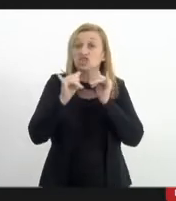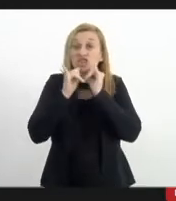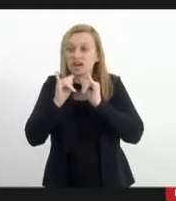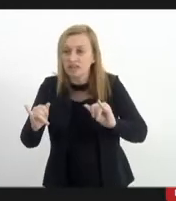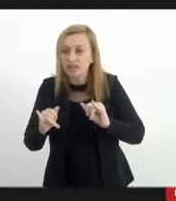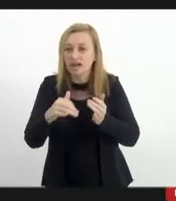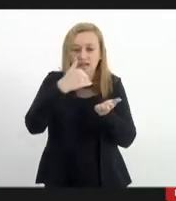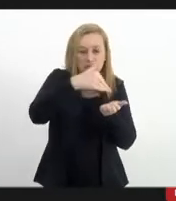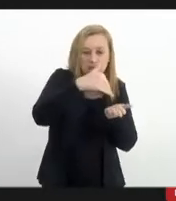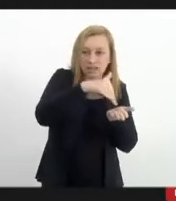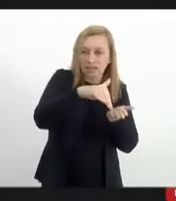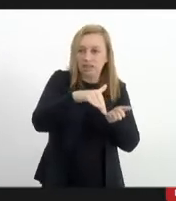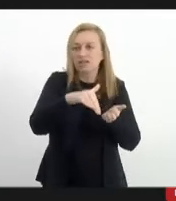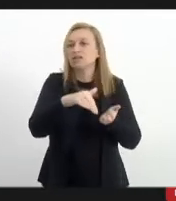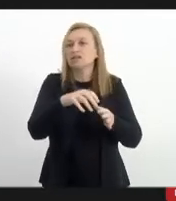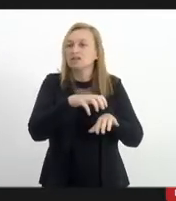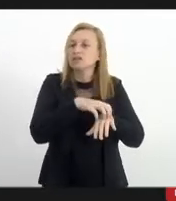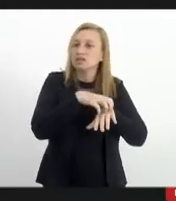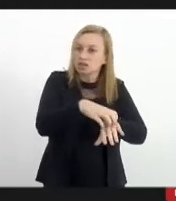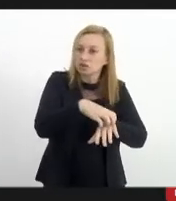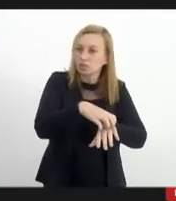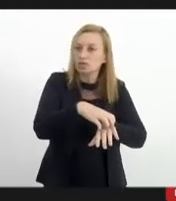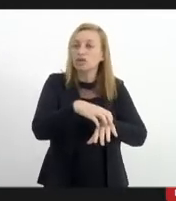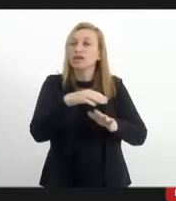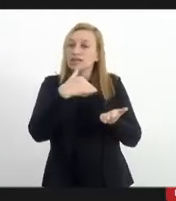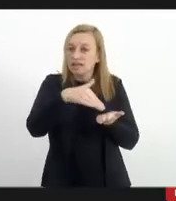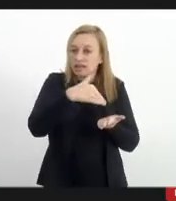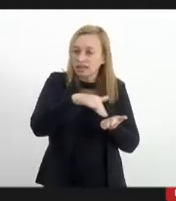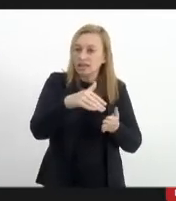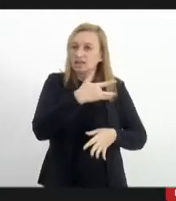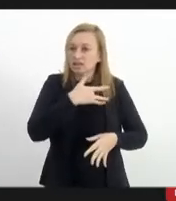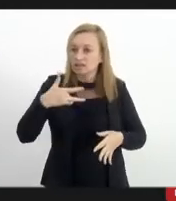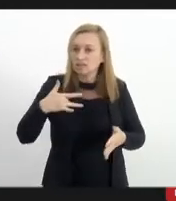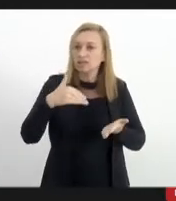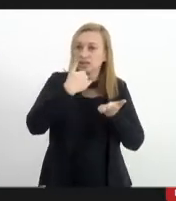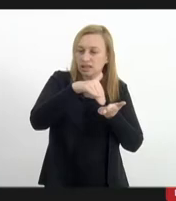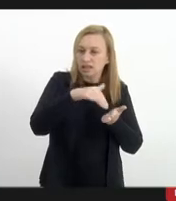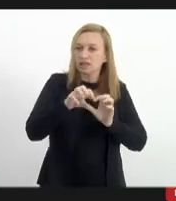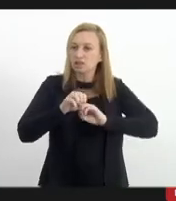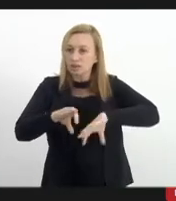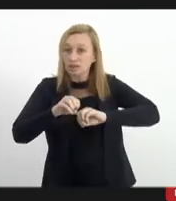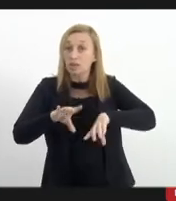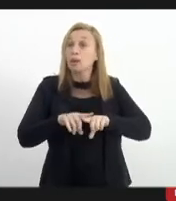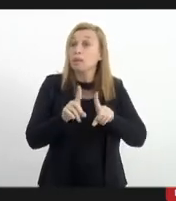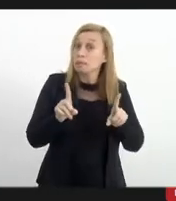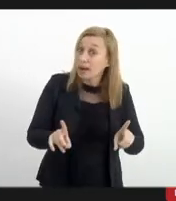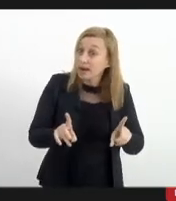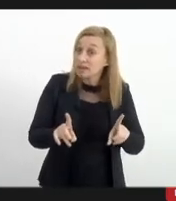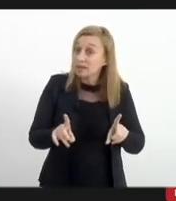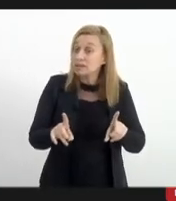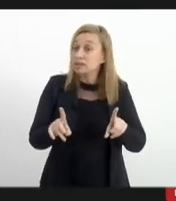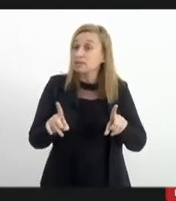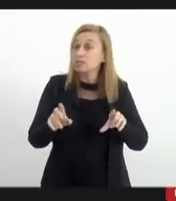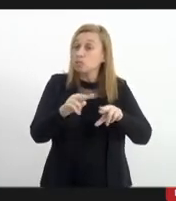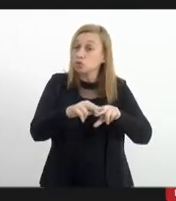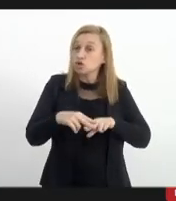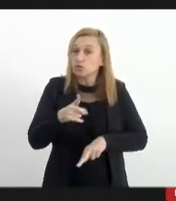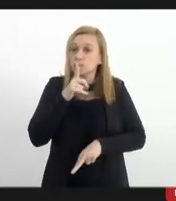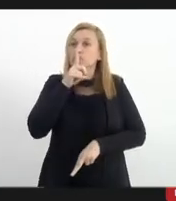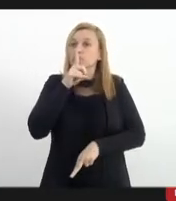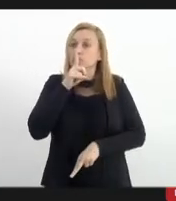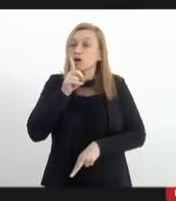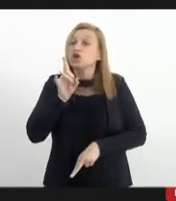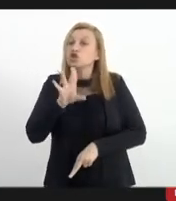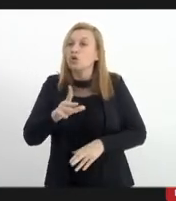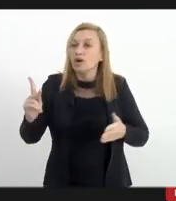Secretaria de Transporte, Secretaria de Saúde e Secretaria de Educação. Mas isso, por razões de sigilo, só acontece depois